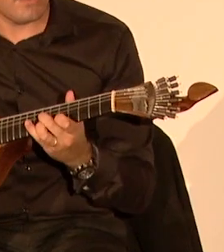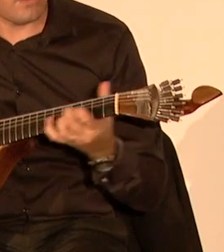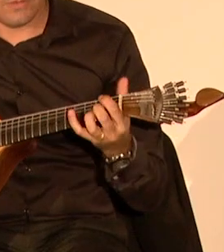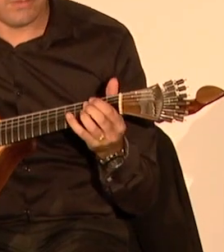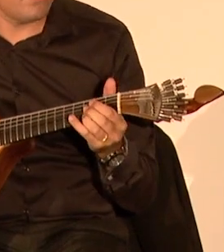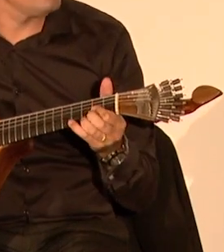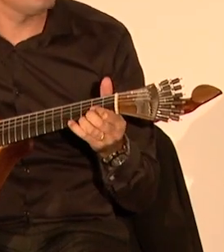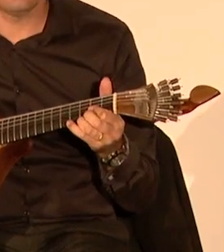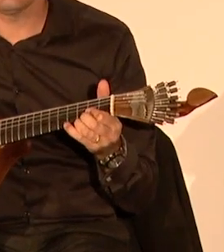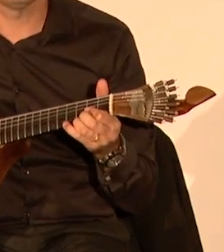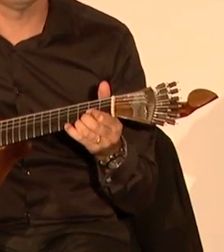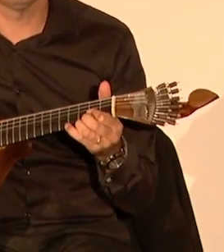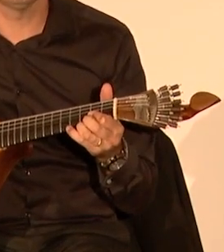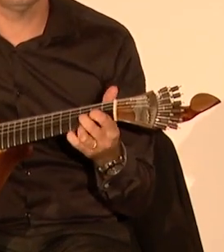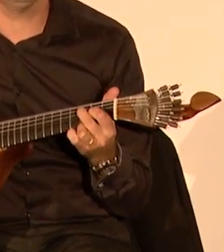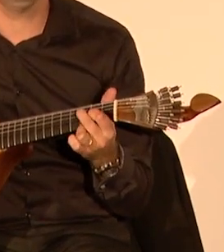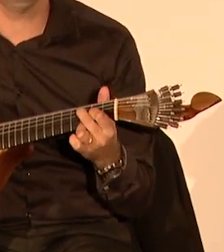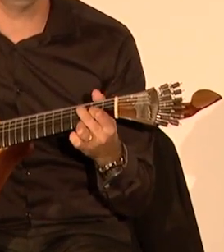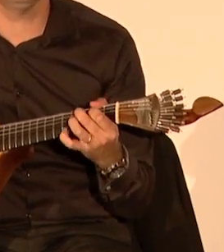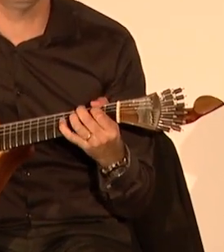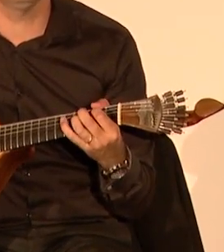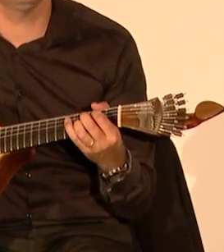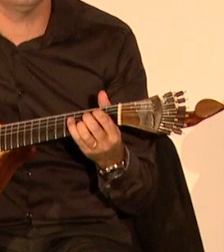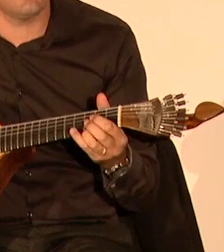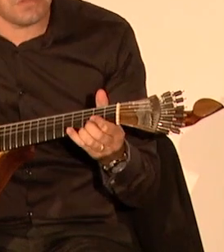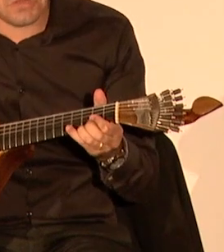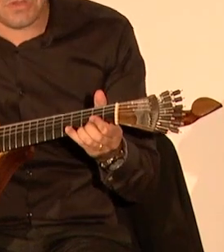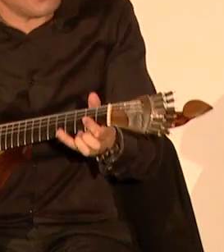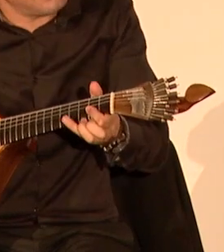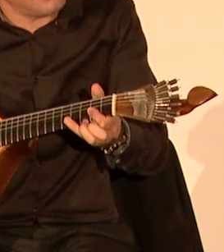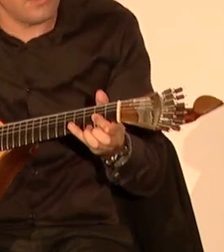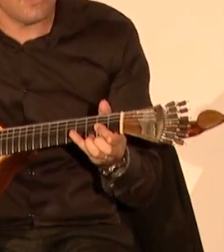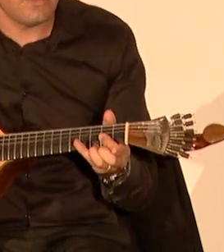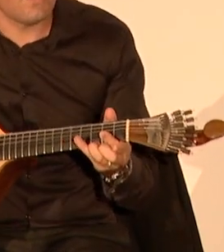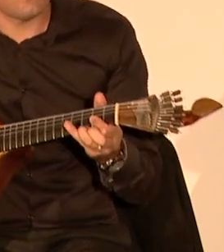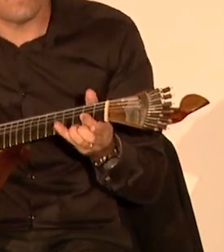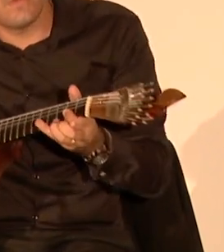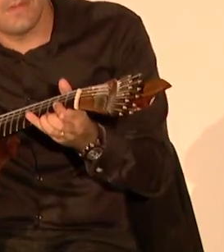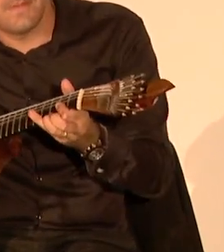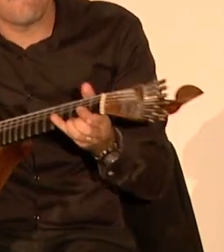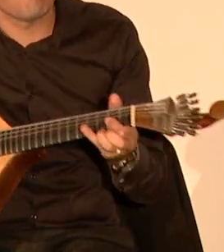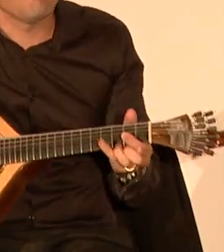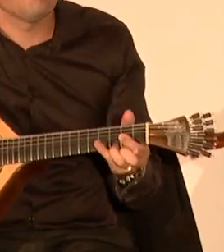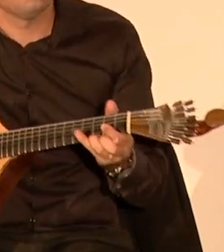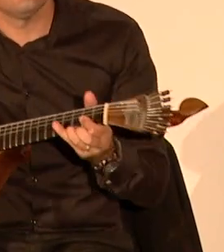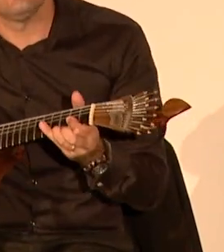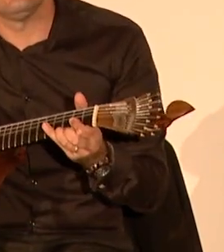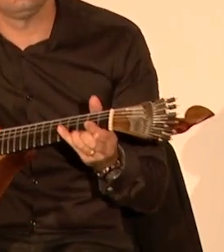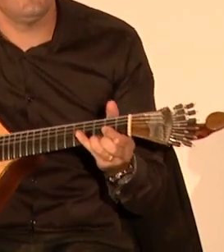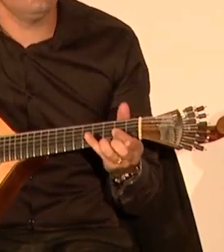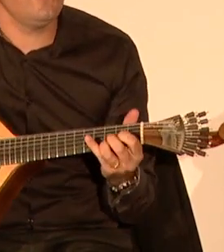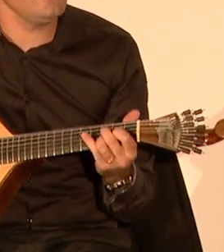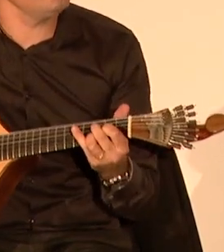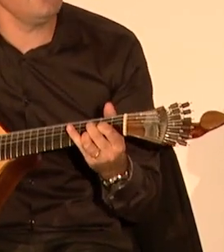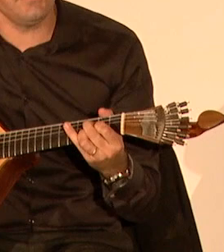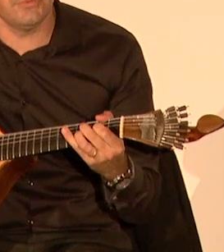Com o fim que dá nas estrelas do canneal E a luz do lance